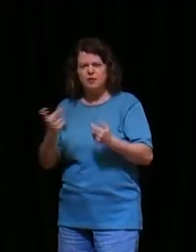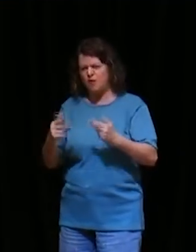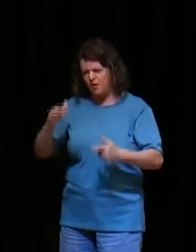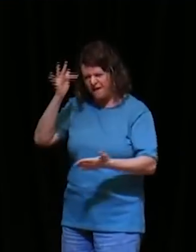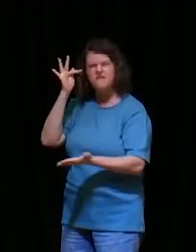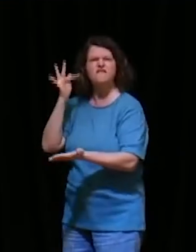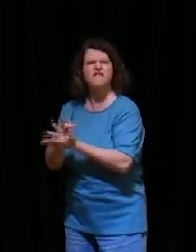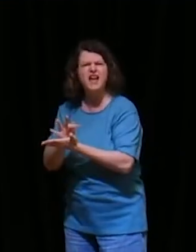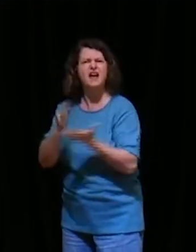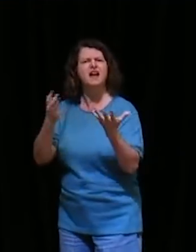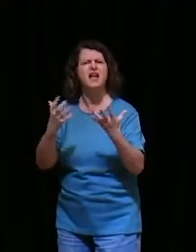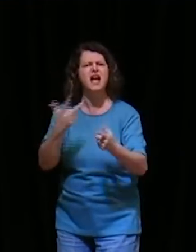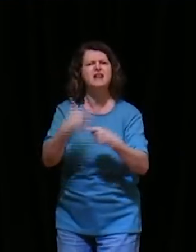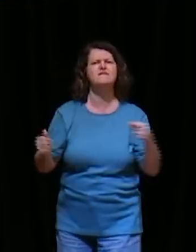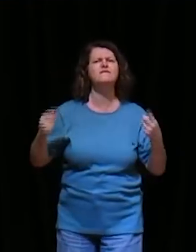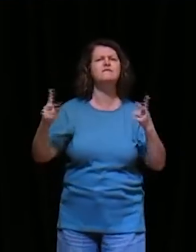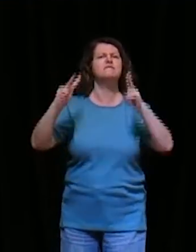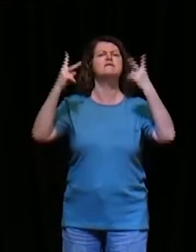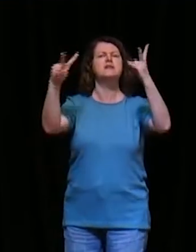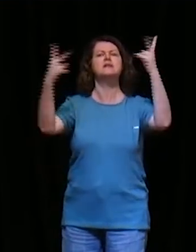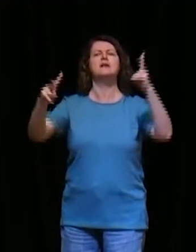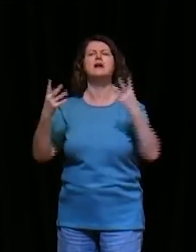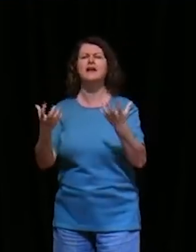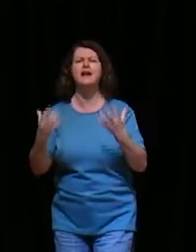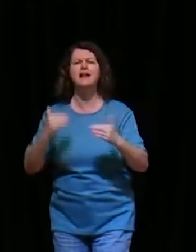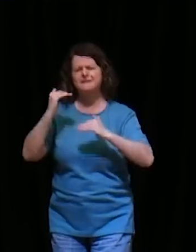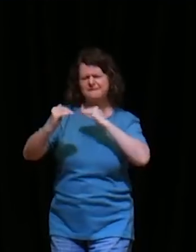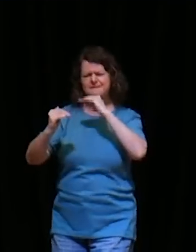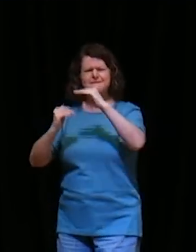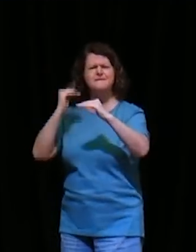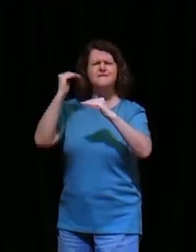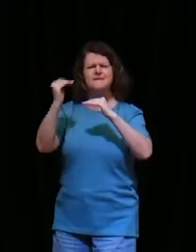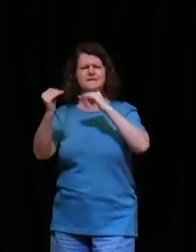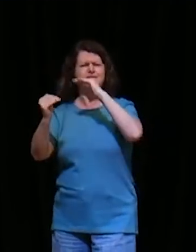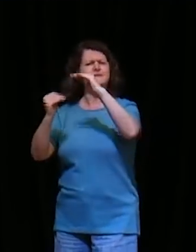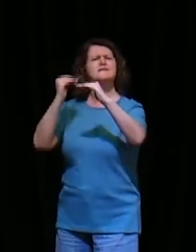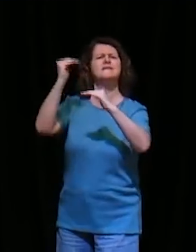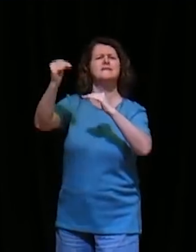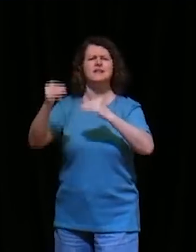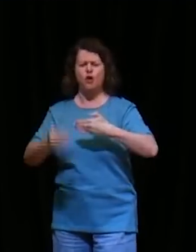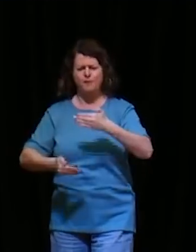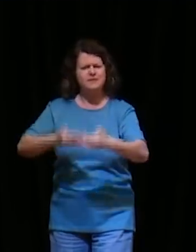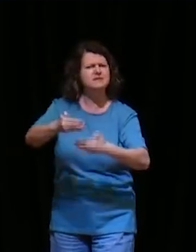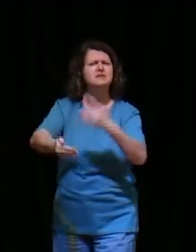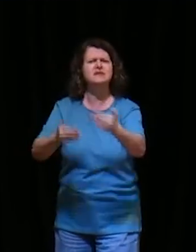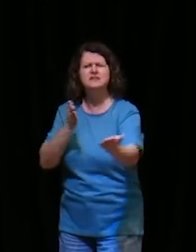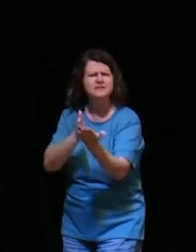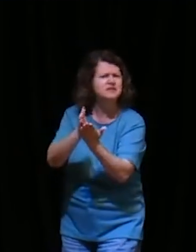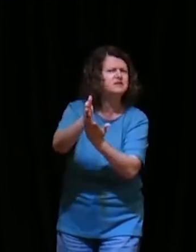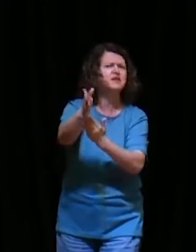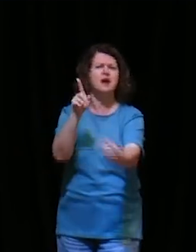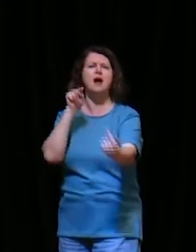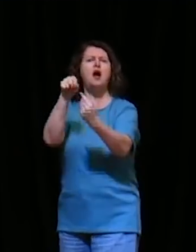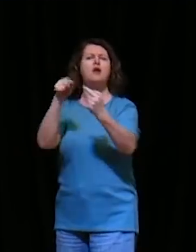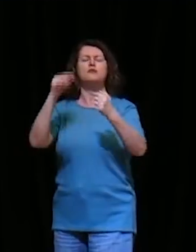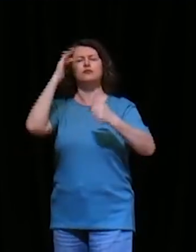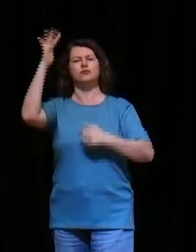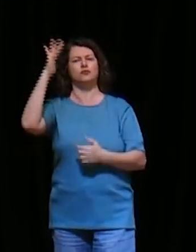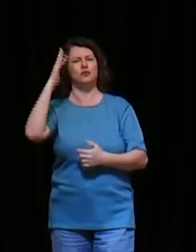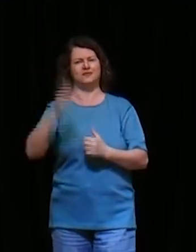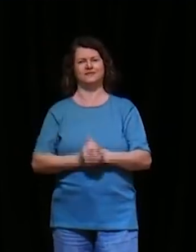que querem vencer, que querem alcançar aquilo, que tem sonhado, tem muita gente